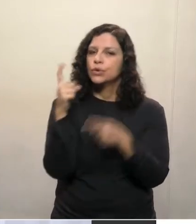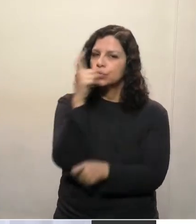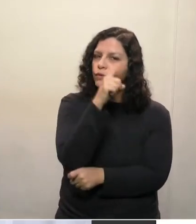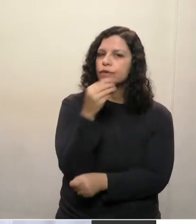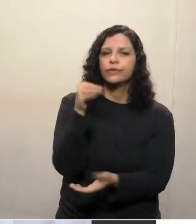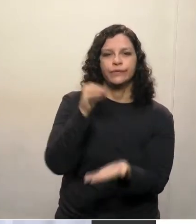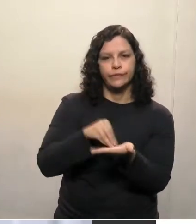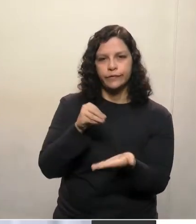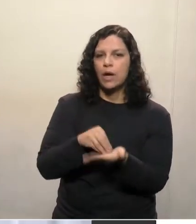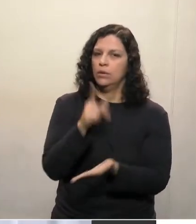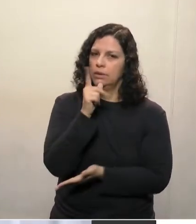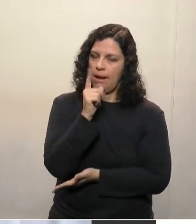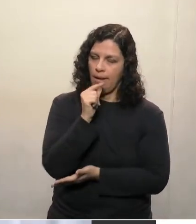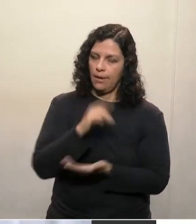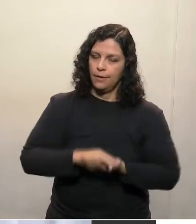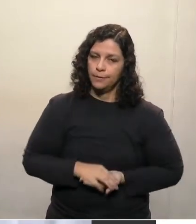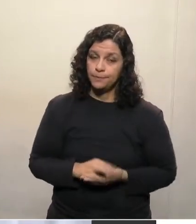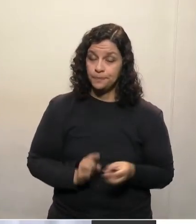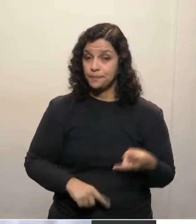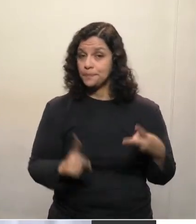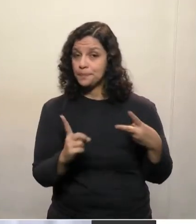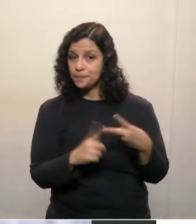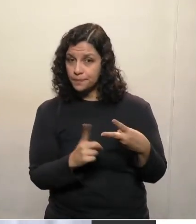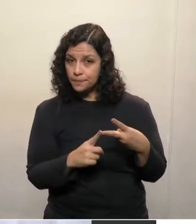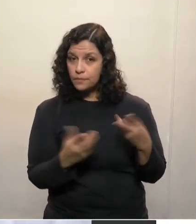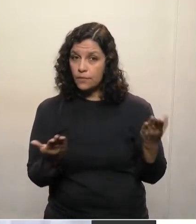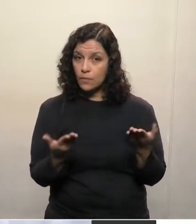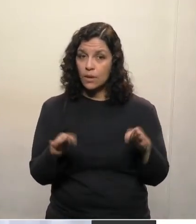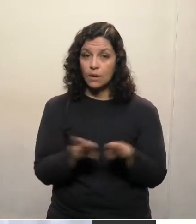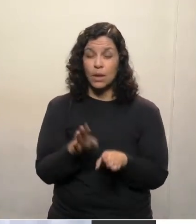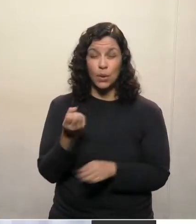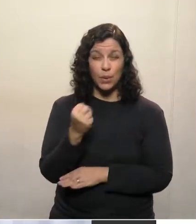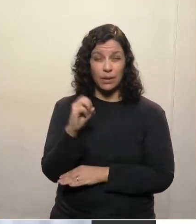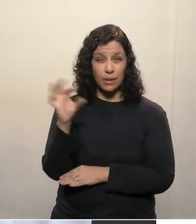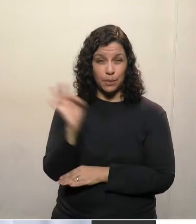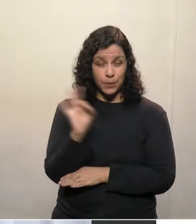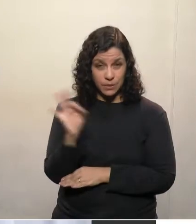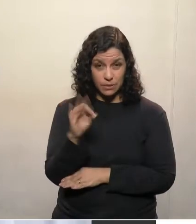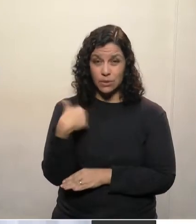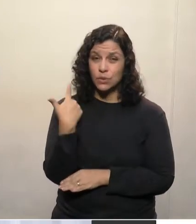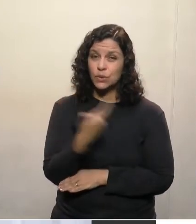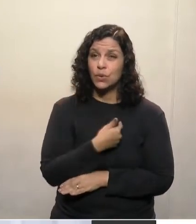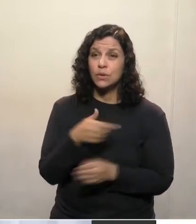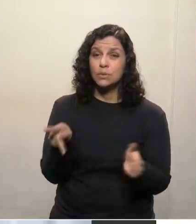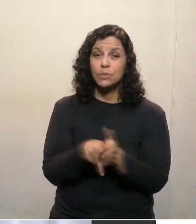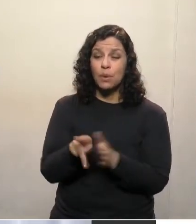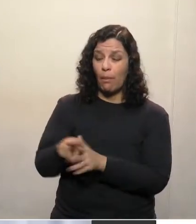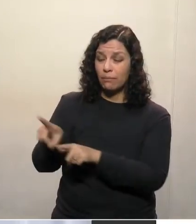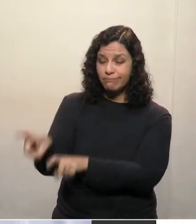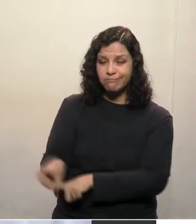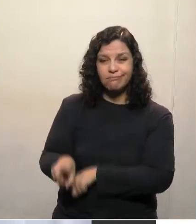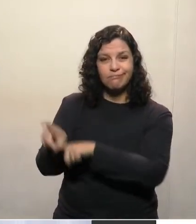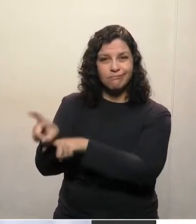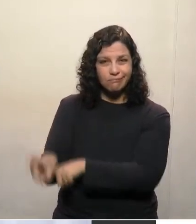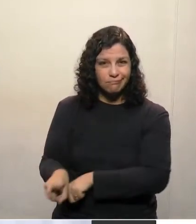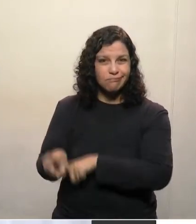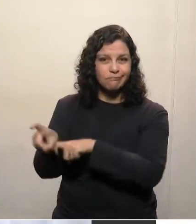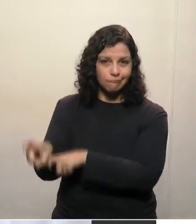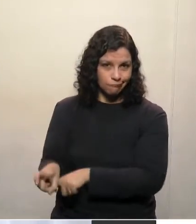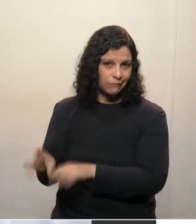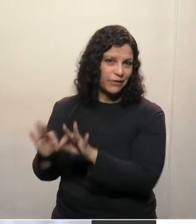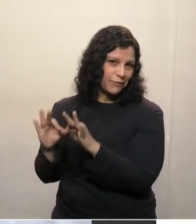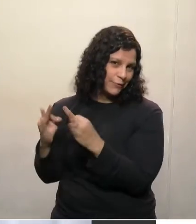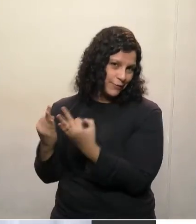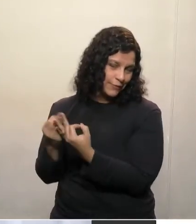com relação à água. Também, em 80%, nós somos aqui da agricultura familiar. E temos algumas